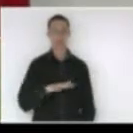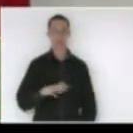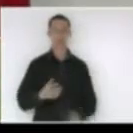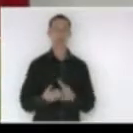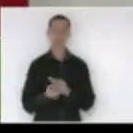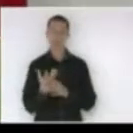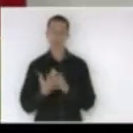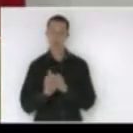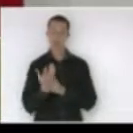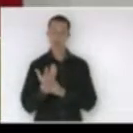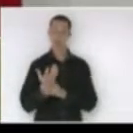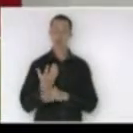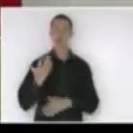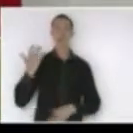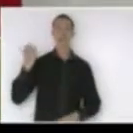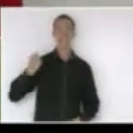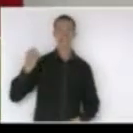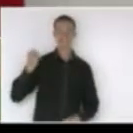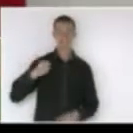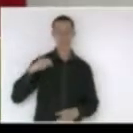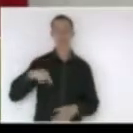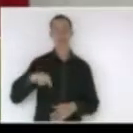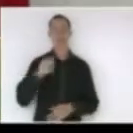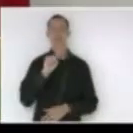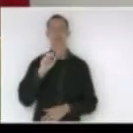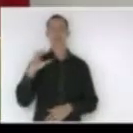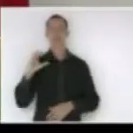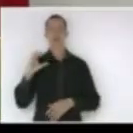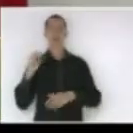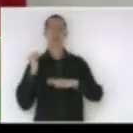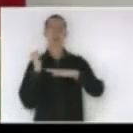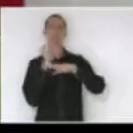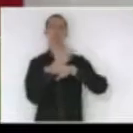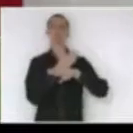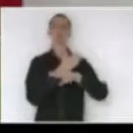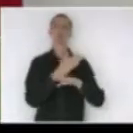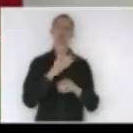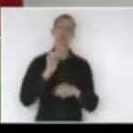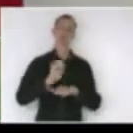produção de leite o volume